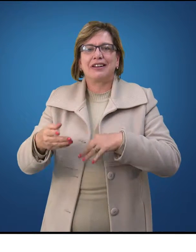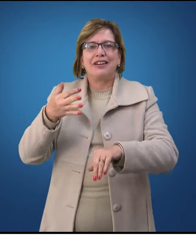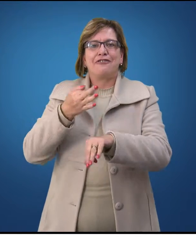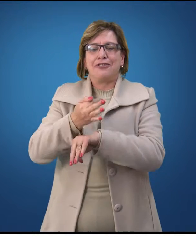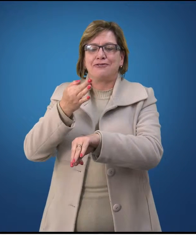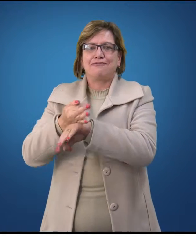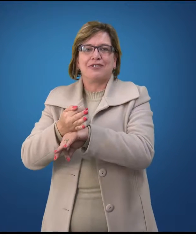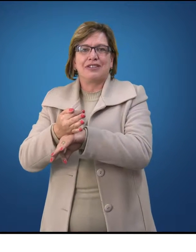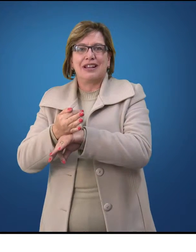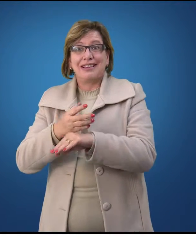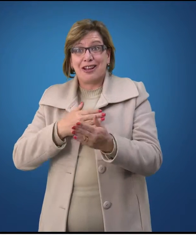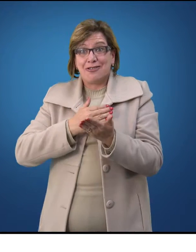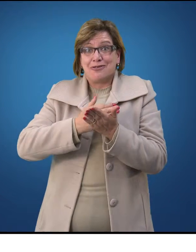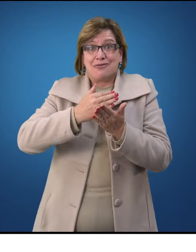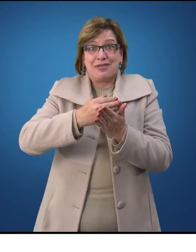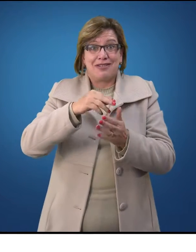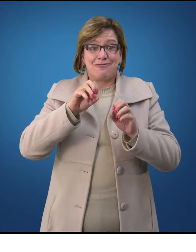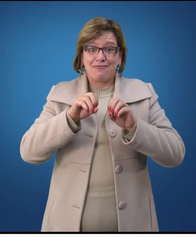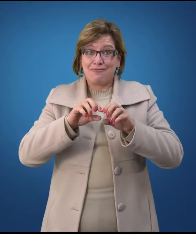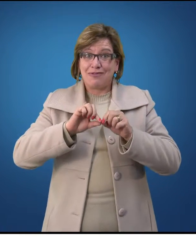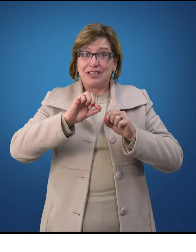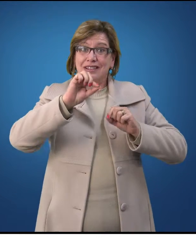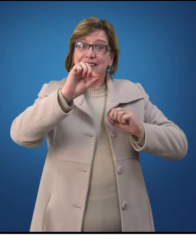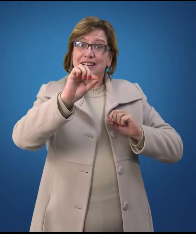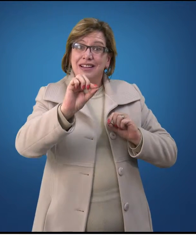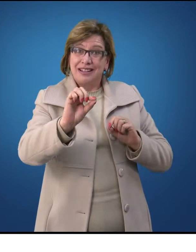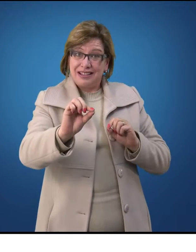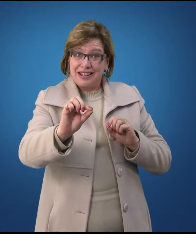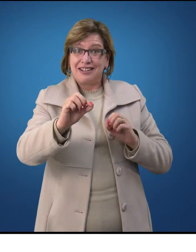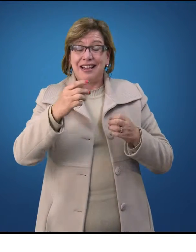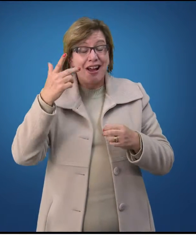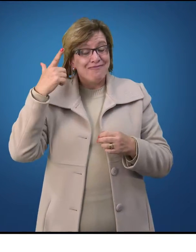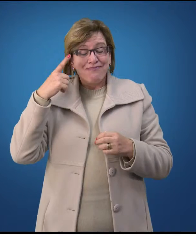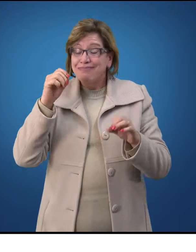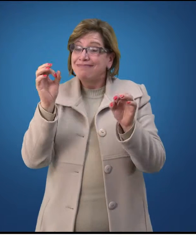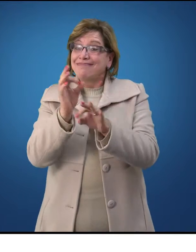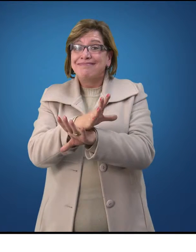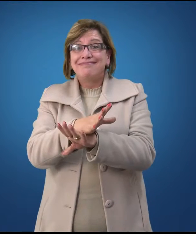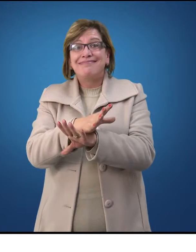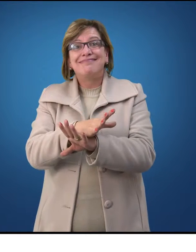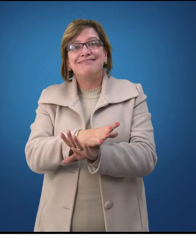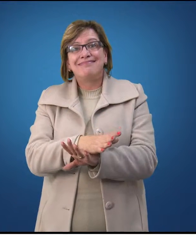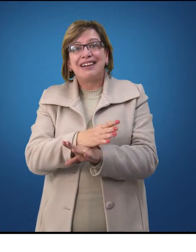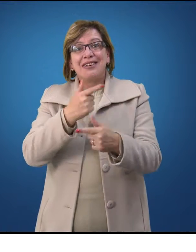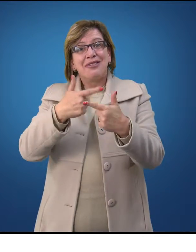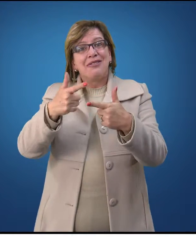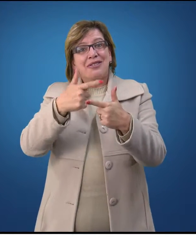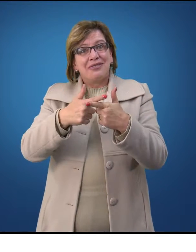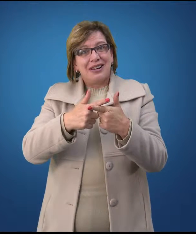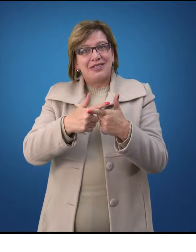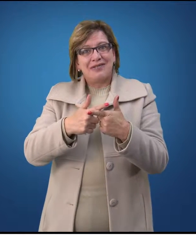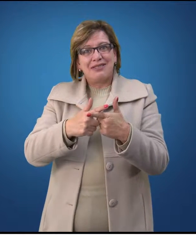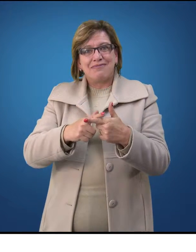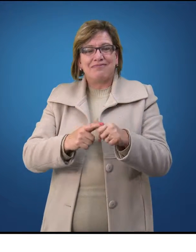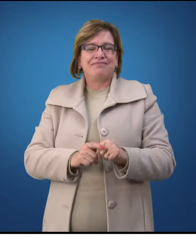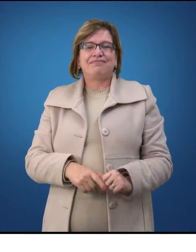fazendo o curso EAD eu resolvi meus problemas, pois consigo estudar em horários mais flexíveis, sem prejudicar o meu trabalho ou o meu estudo.